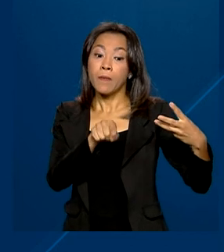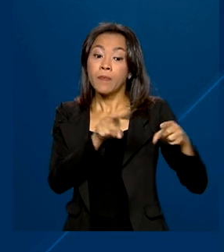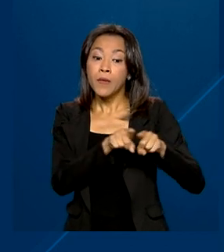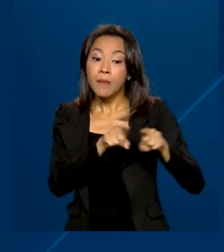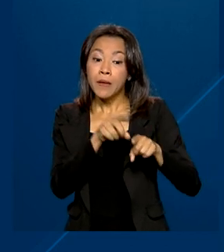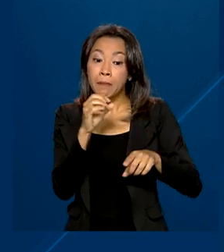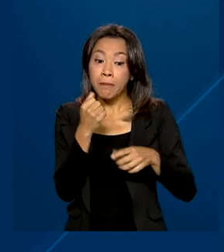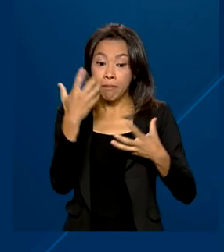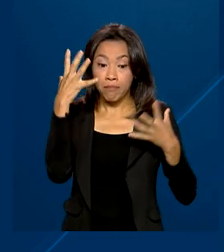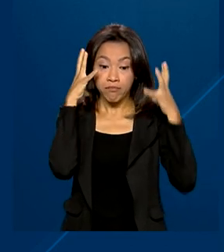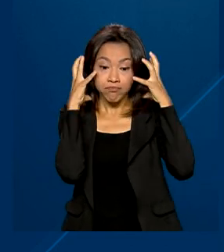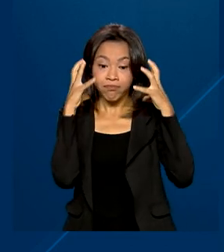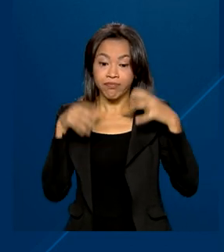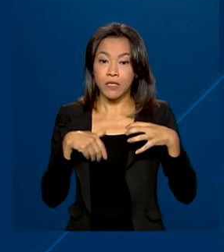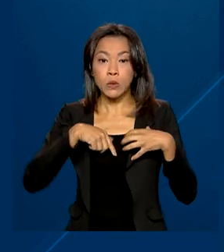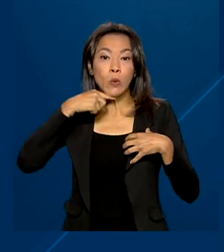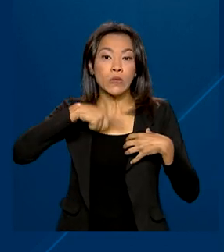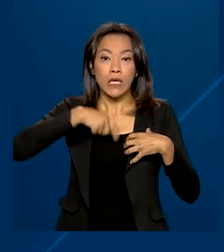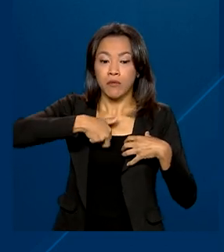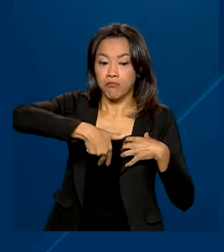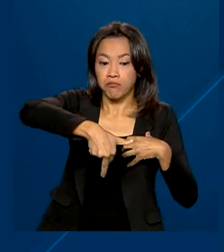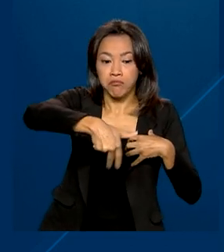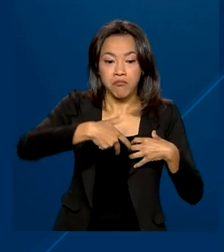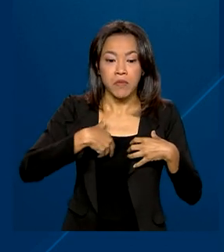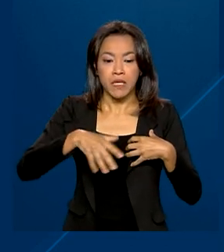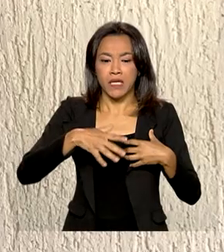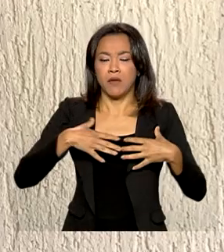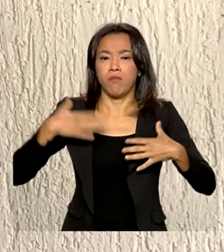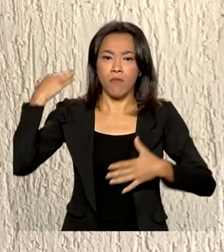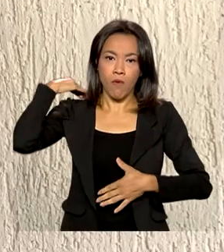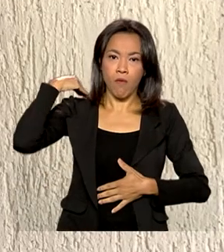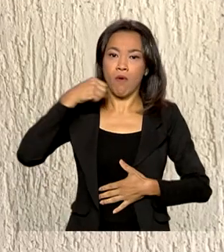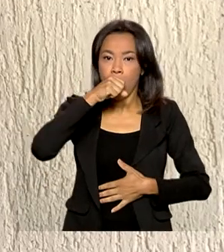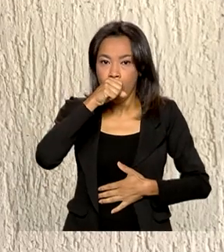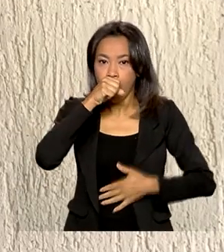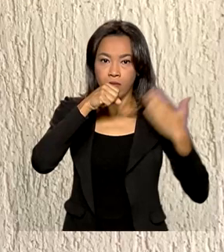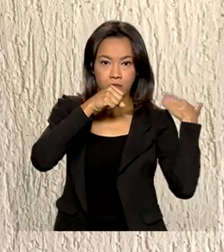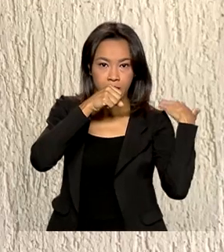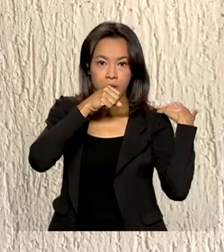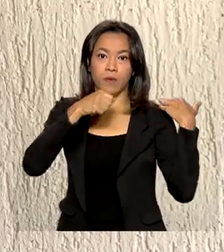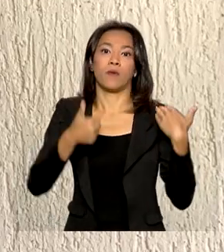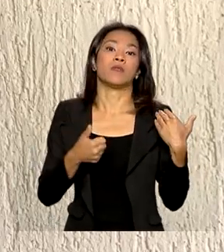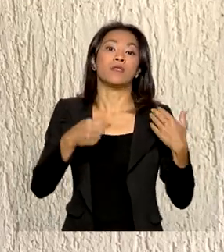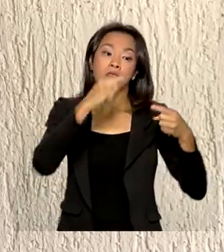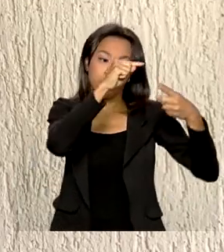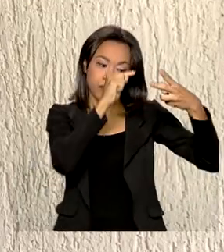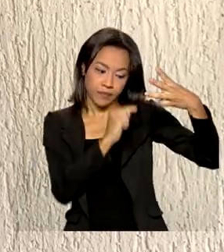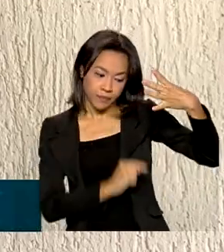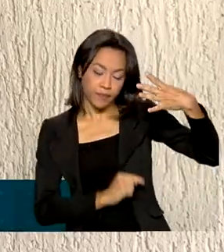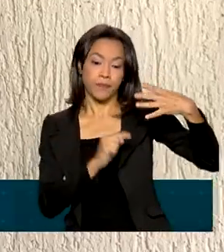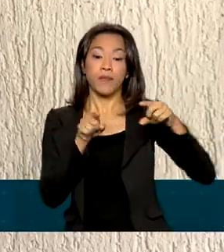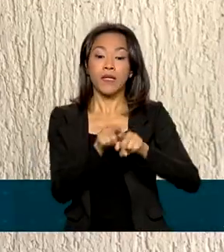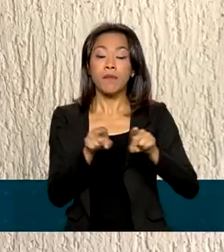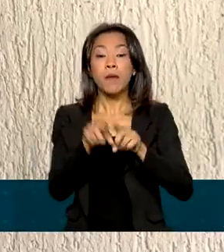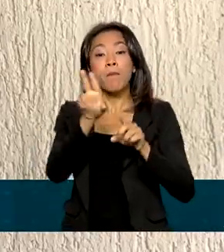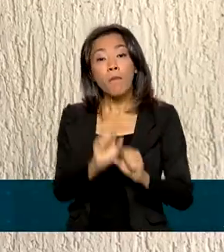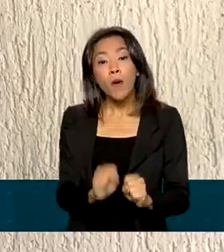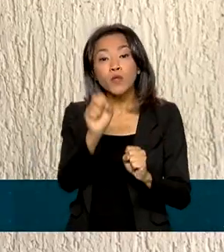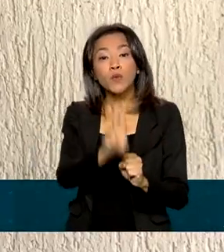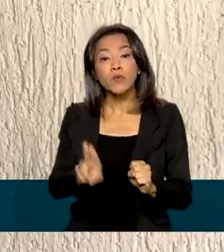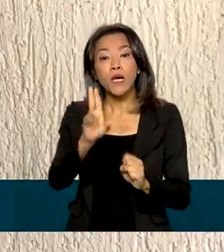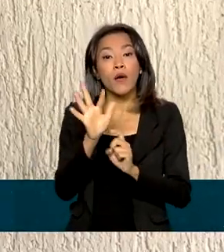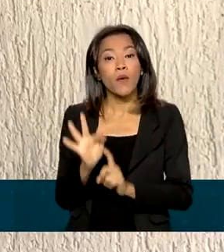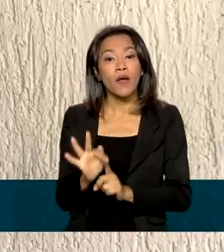irreversível e incapacitante e tuberculose ativa. O trabalhador com deficiência também pode utilizar o FGTS